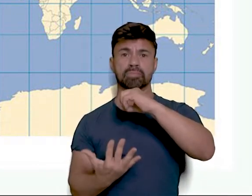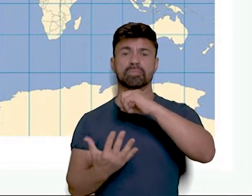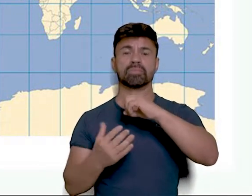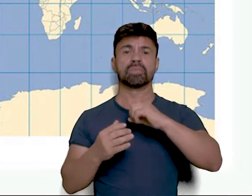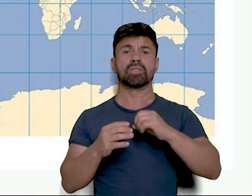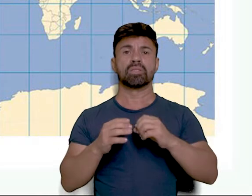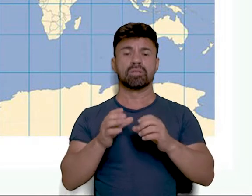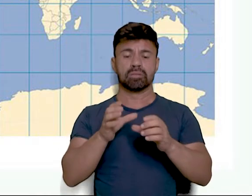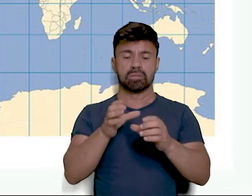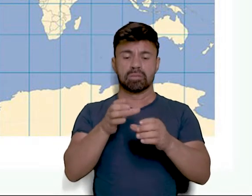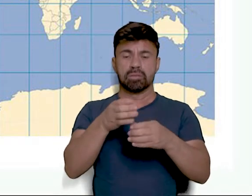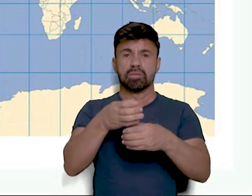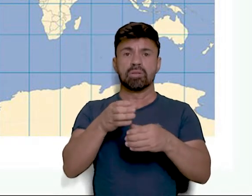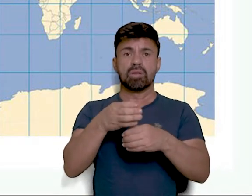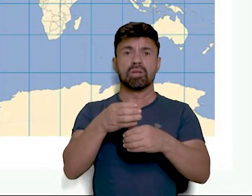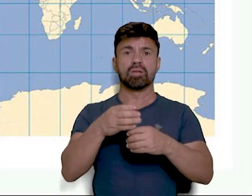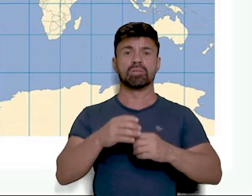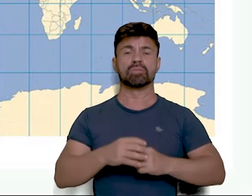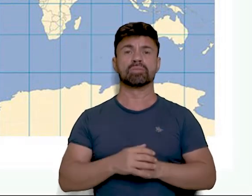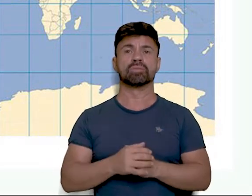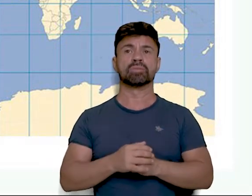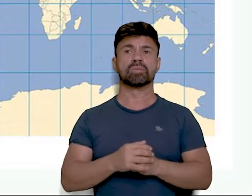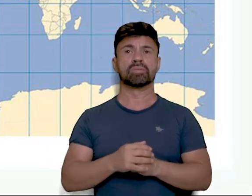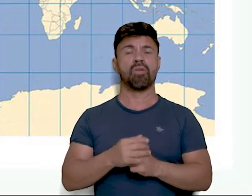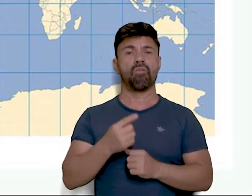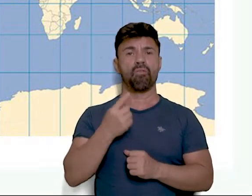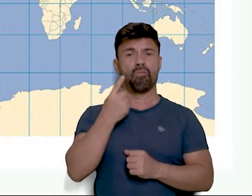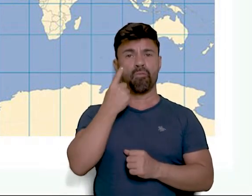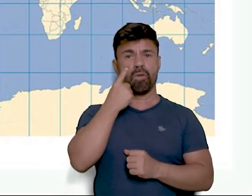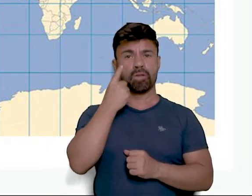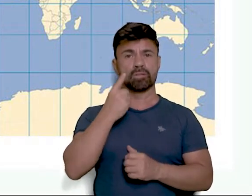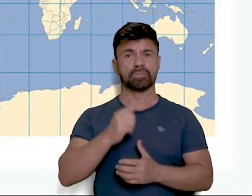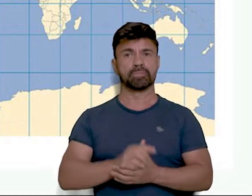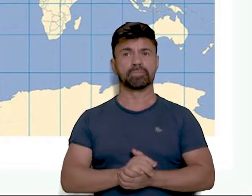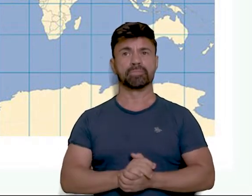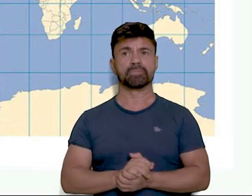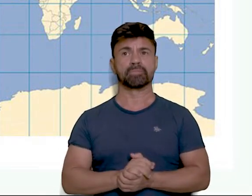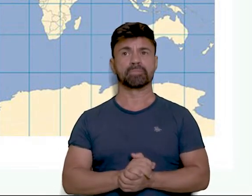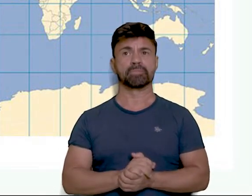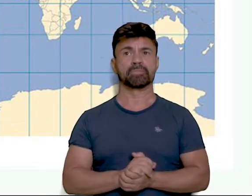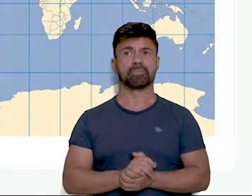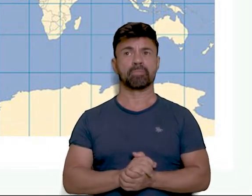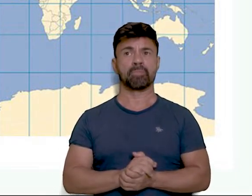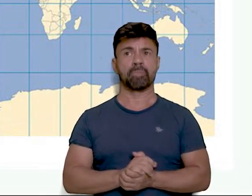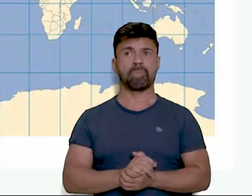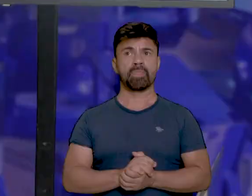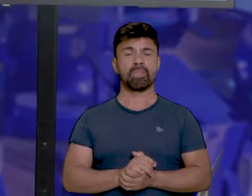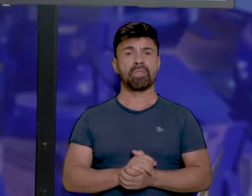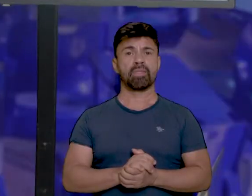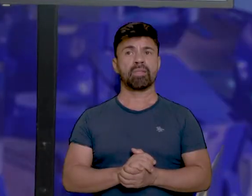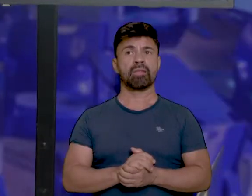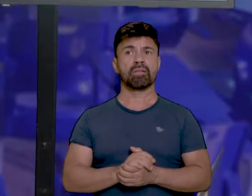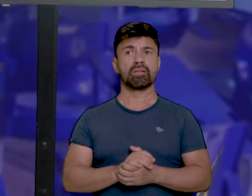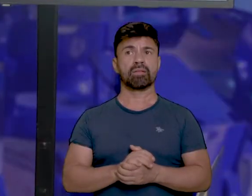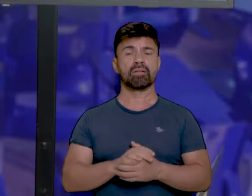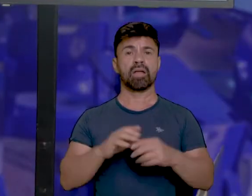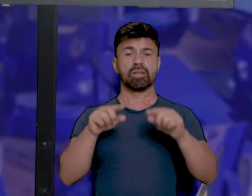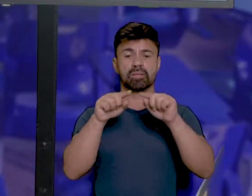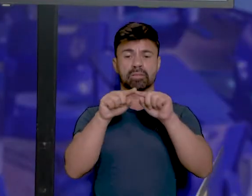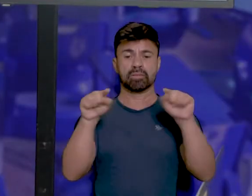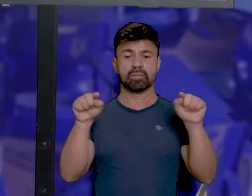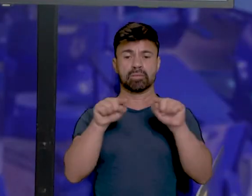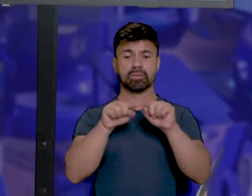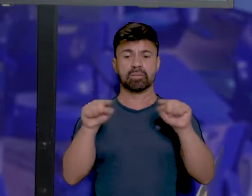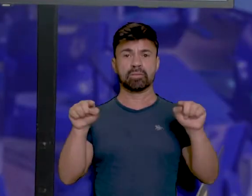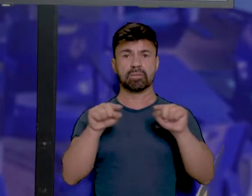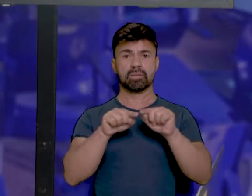pouco modificado nas regiões polares. Vejamos aqui o destaque. Automaticamente essas linhas são horizontais e